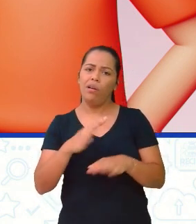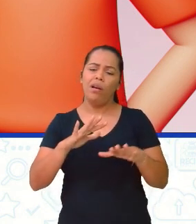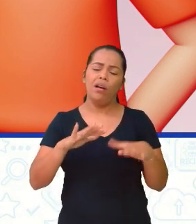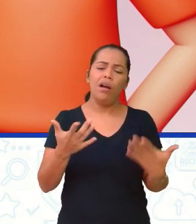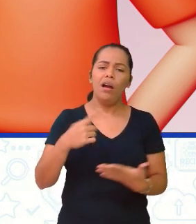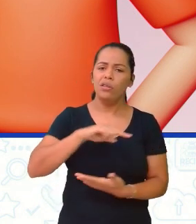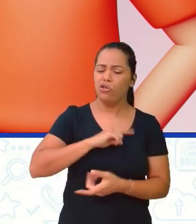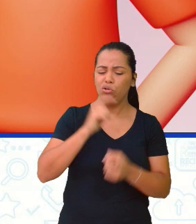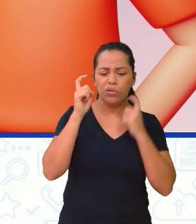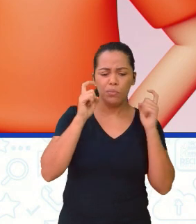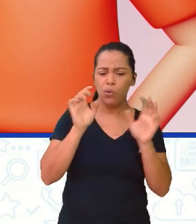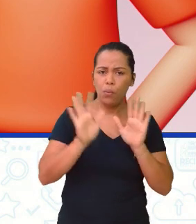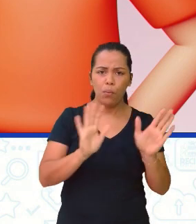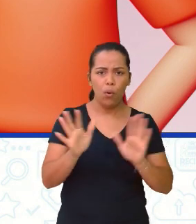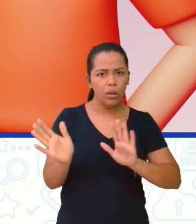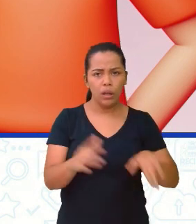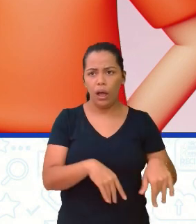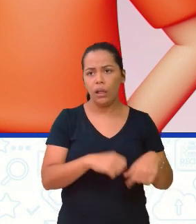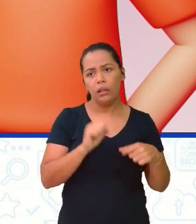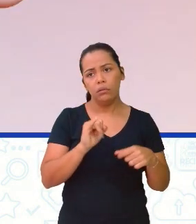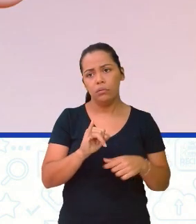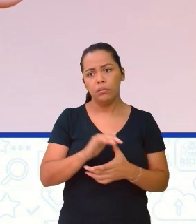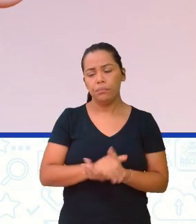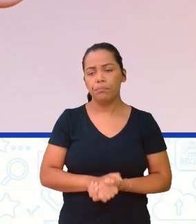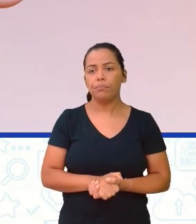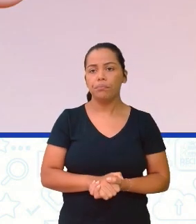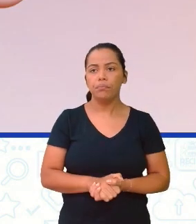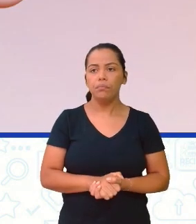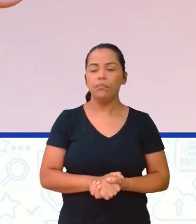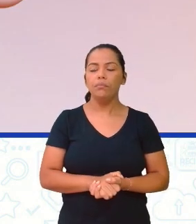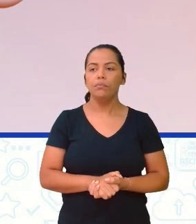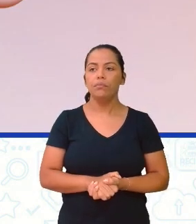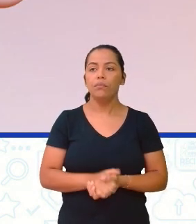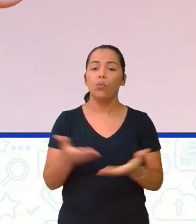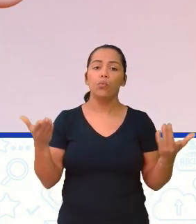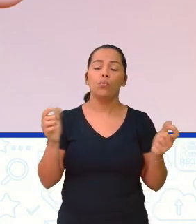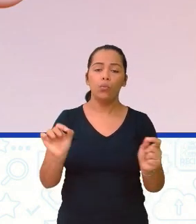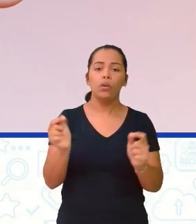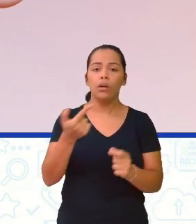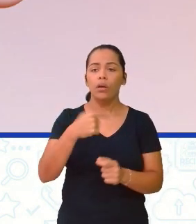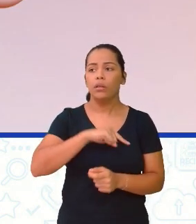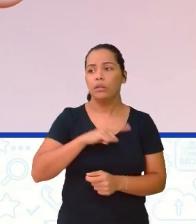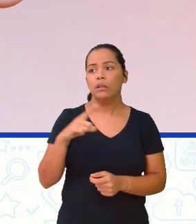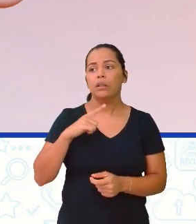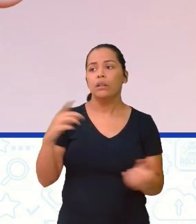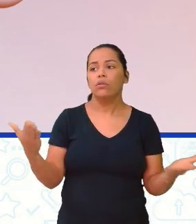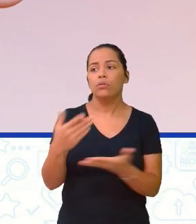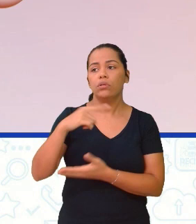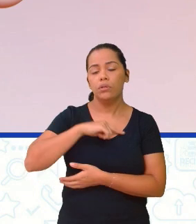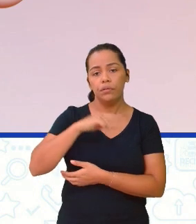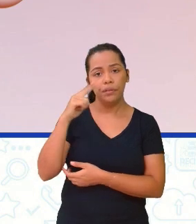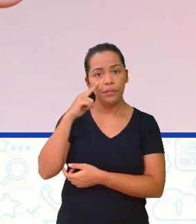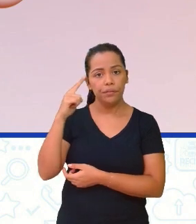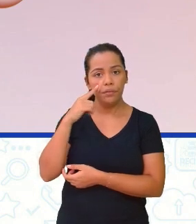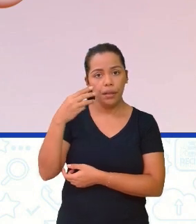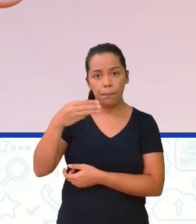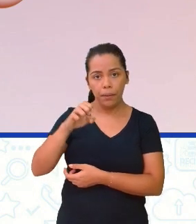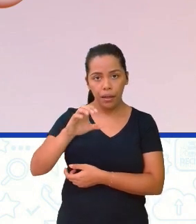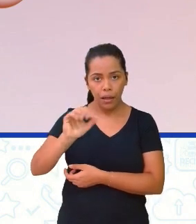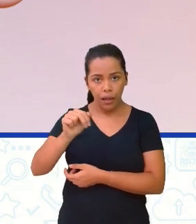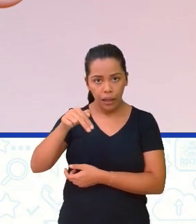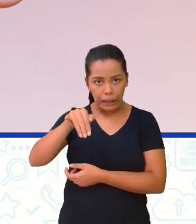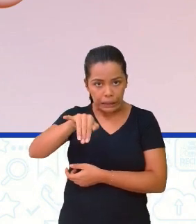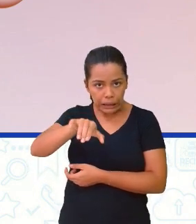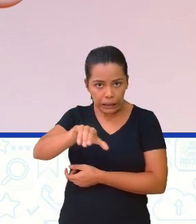com a questão aí das causas. E o que é que nós temos hoje? Nós vamos rever aí a questão da mecânica que estuda os